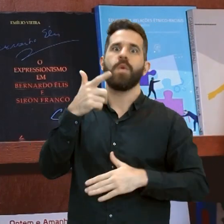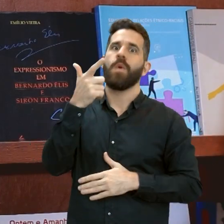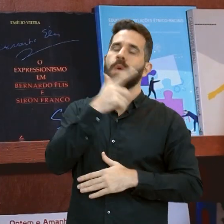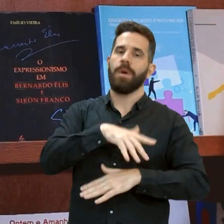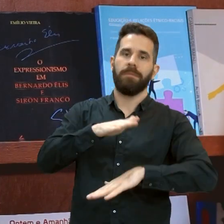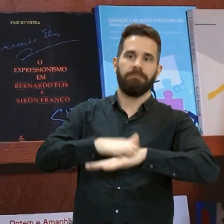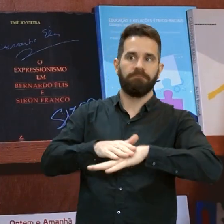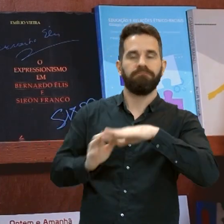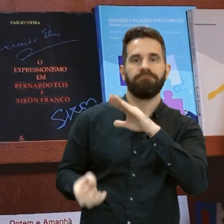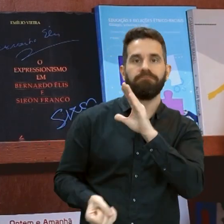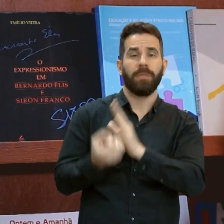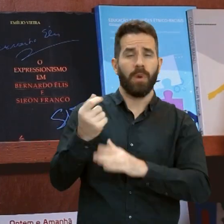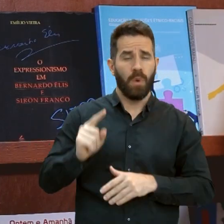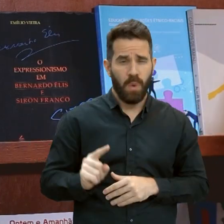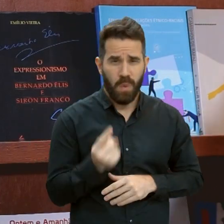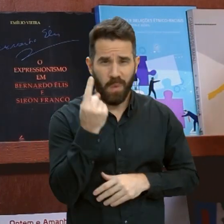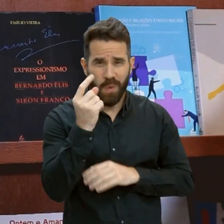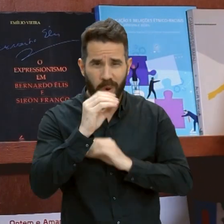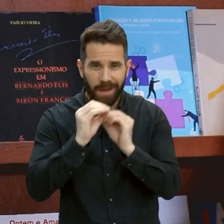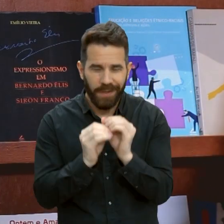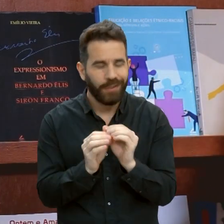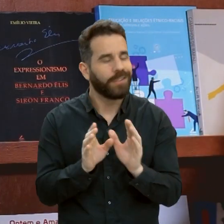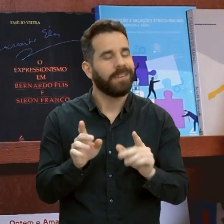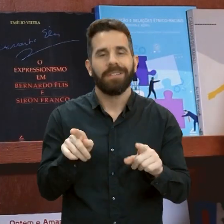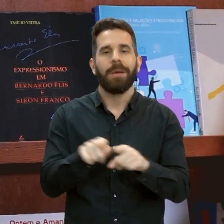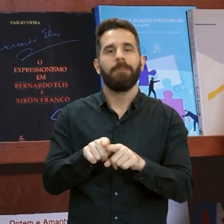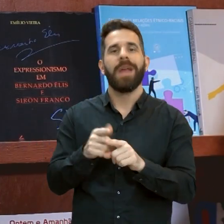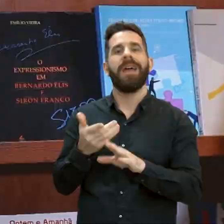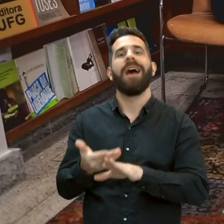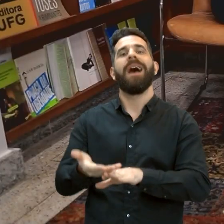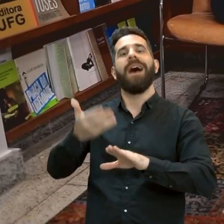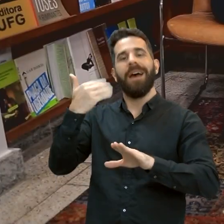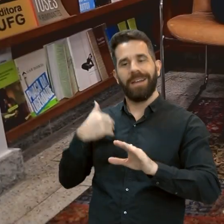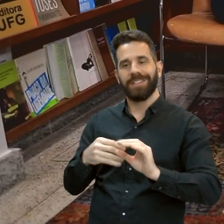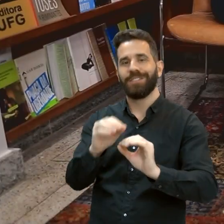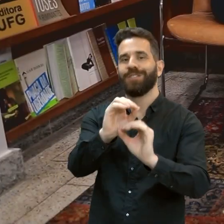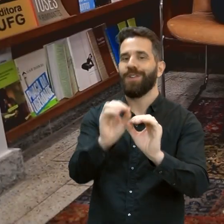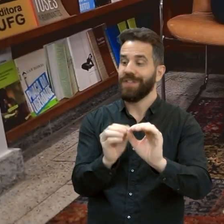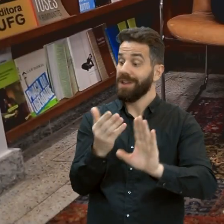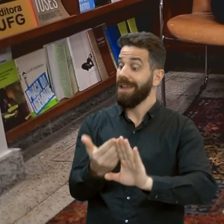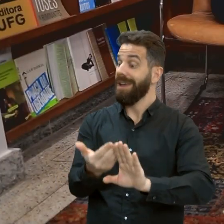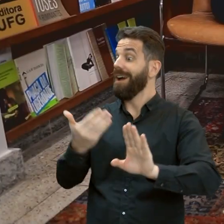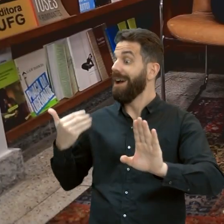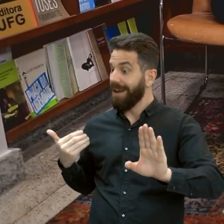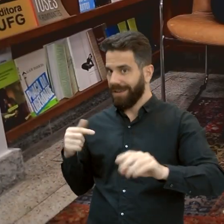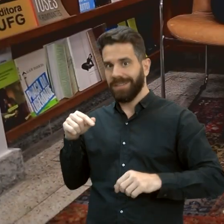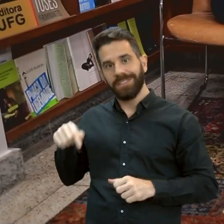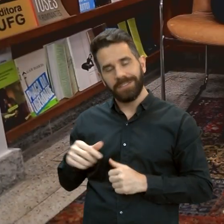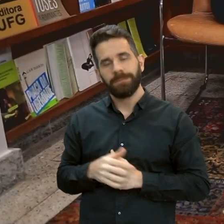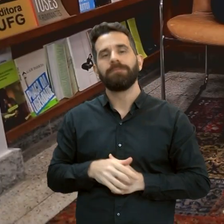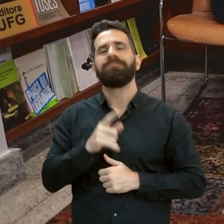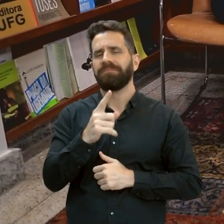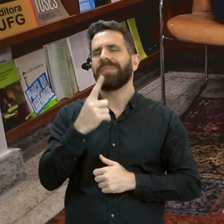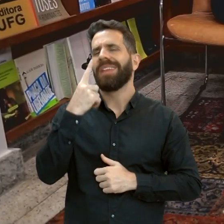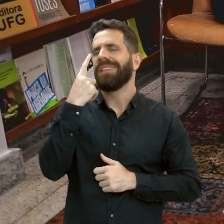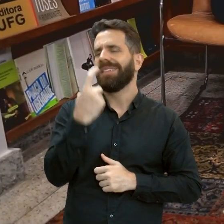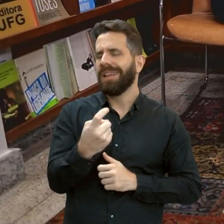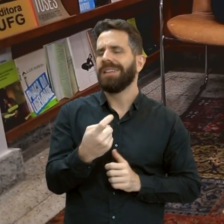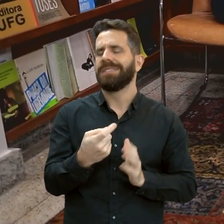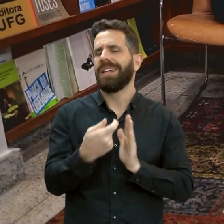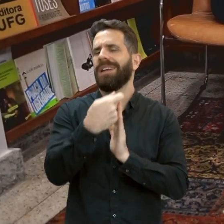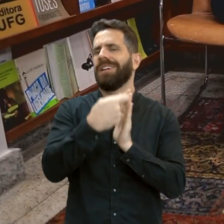não só da UFG, mas antes da UFG. Então é interessante essa parte,